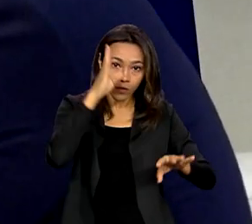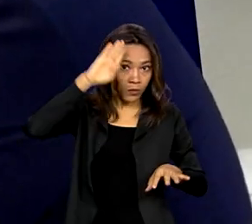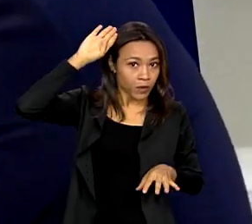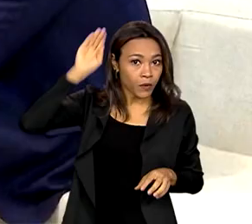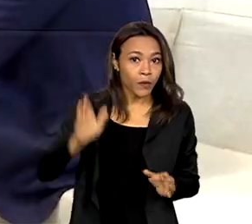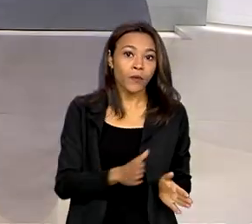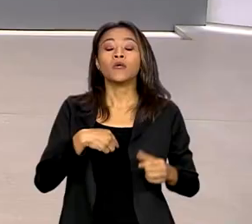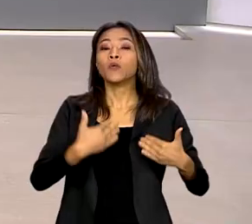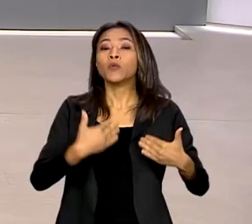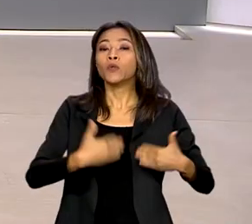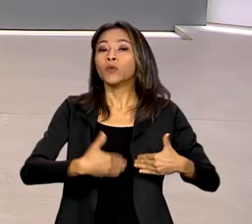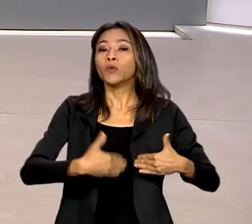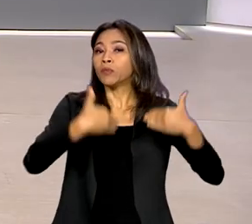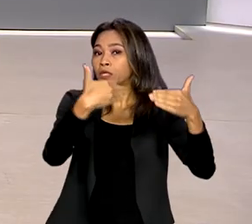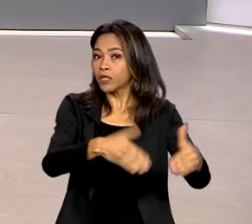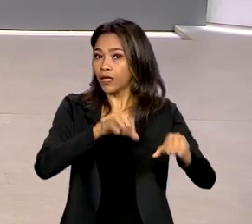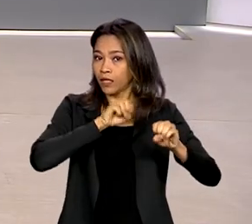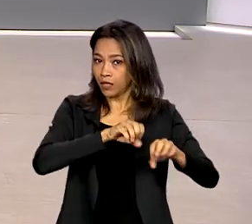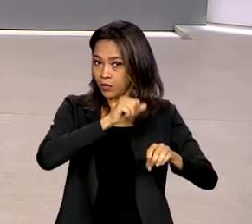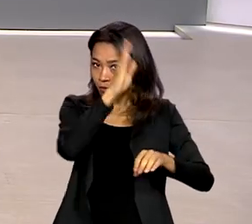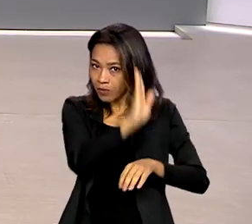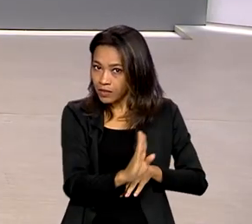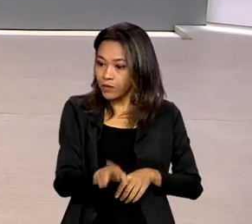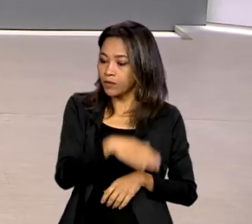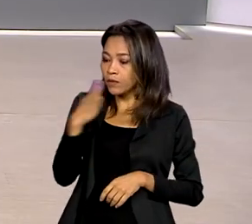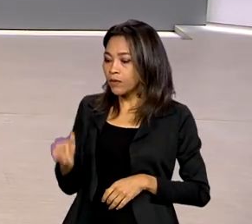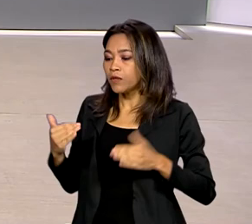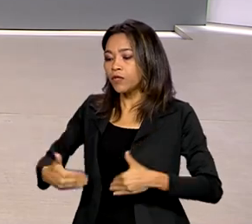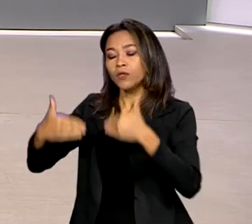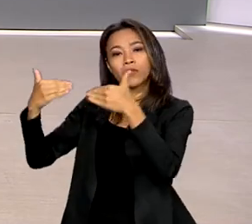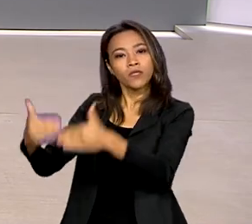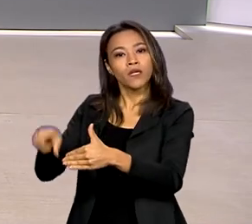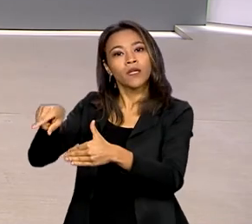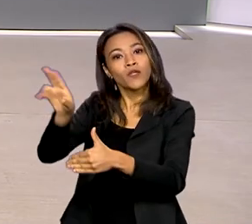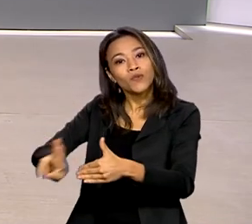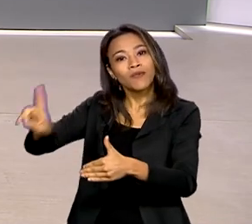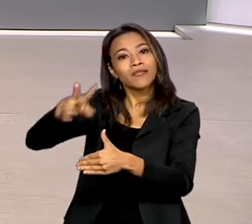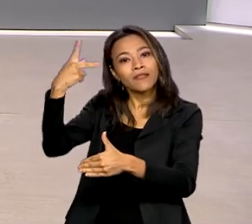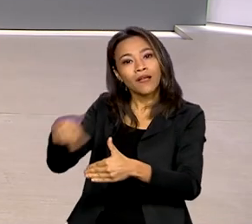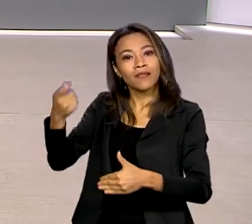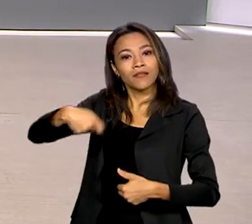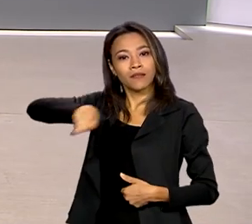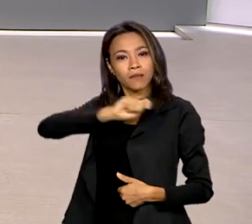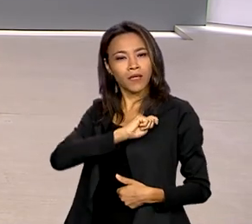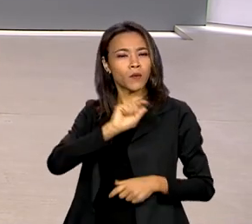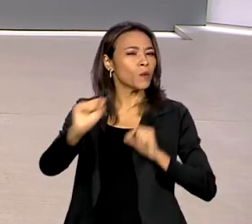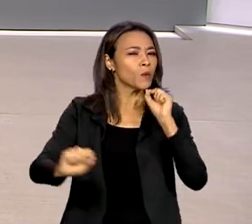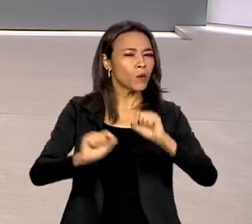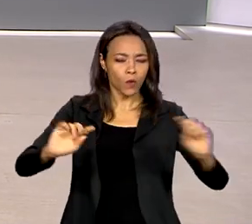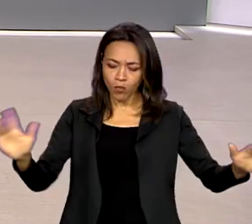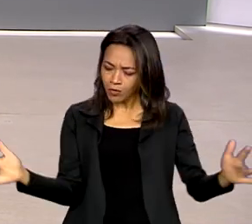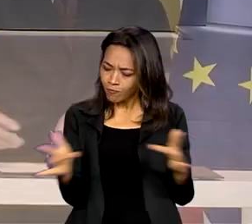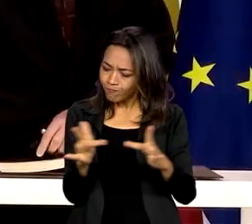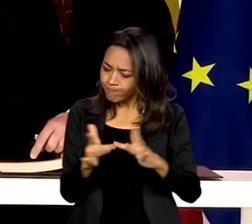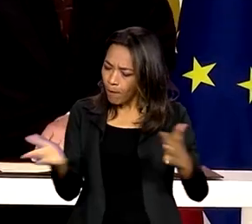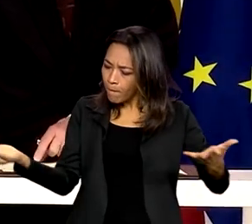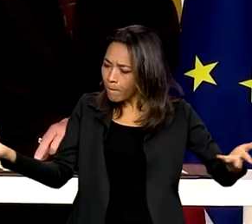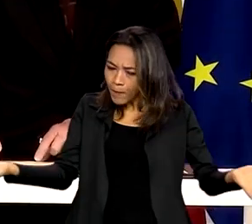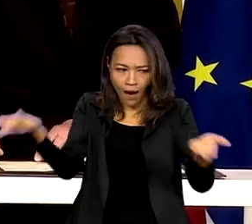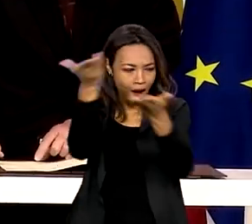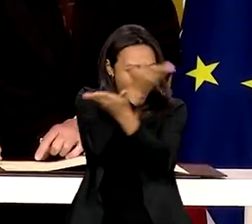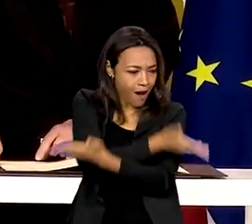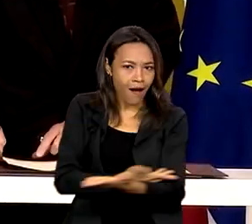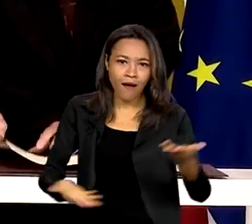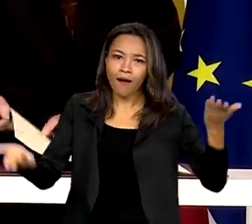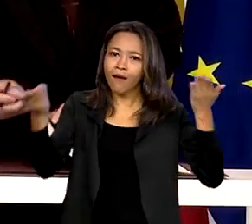entre o Ministério da Educação Brasil e o Ministério das Universidades da Espanha, para intensificar o intercâmbio e